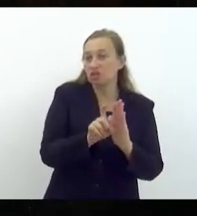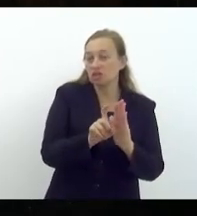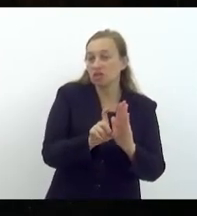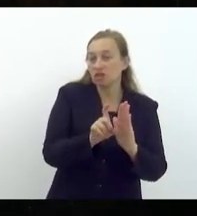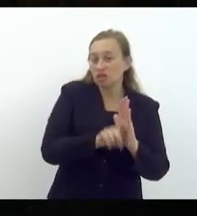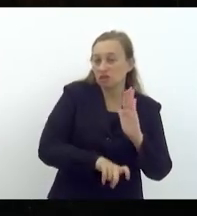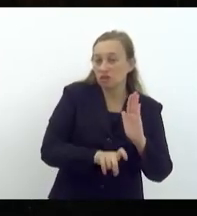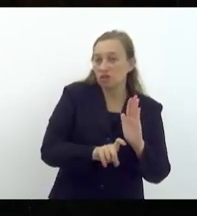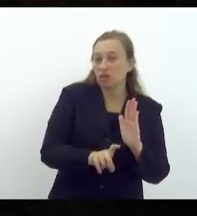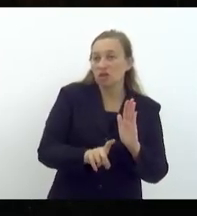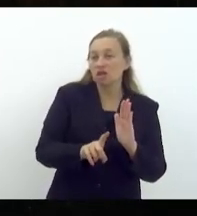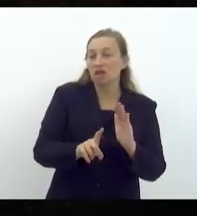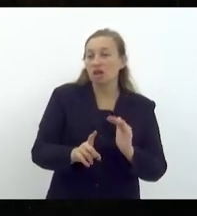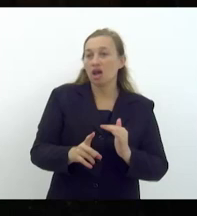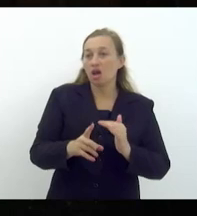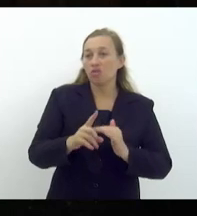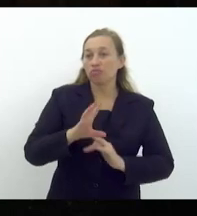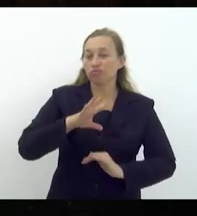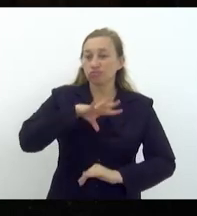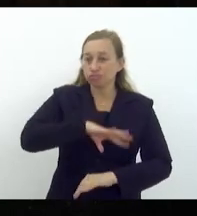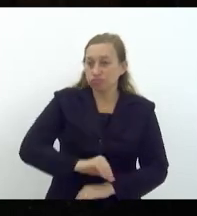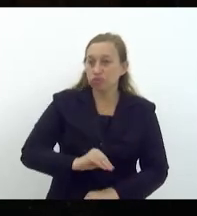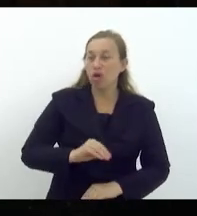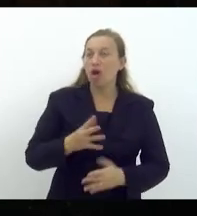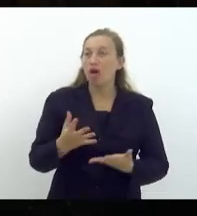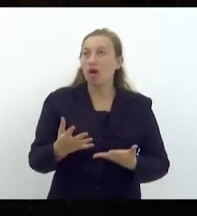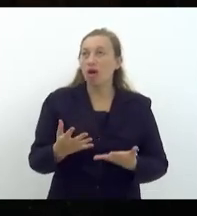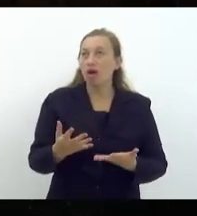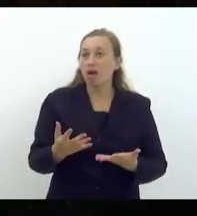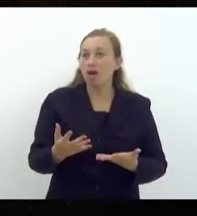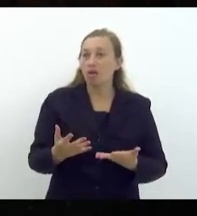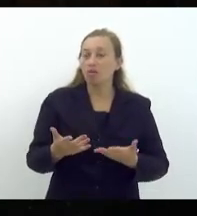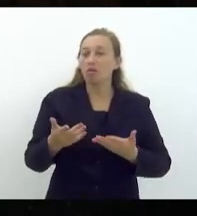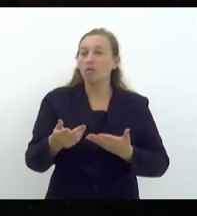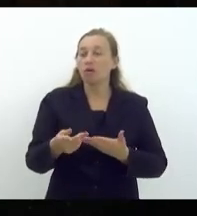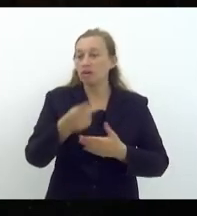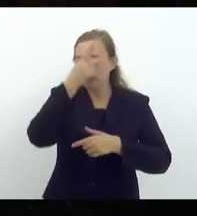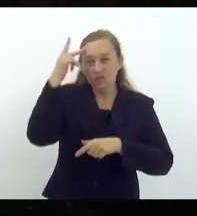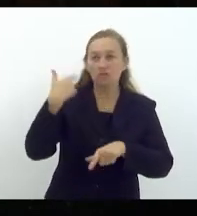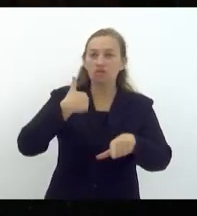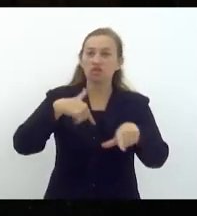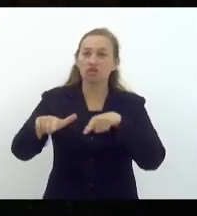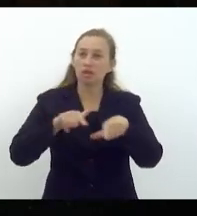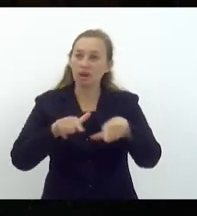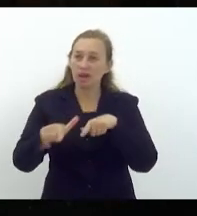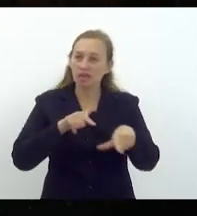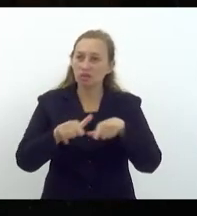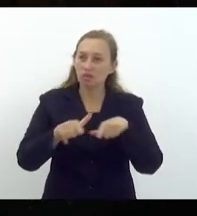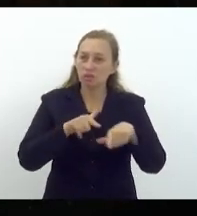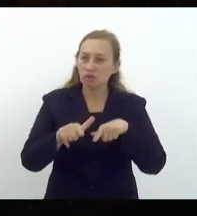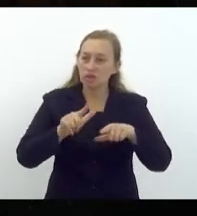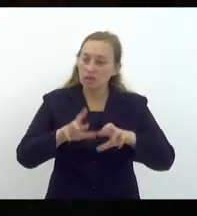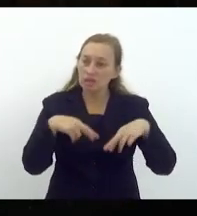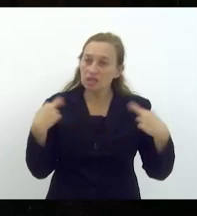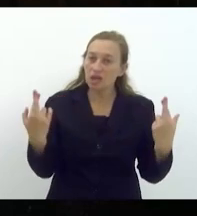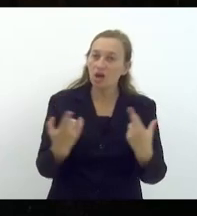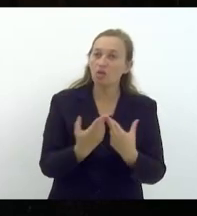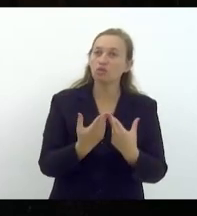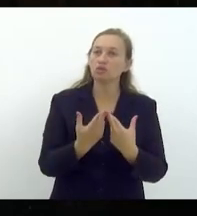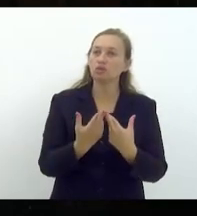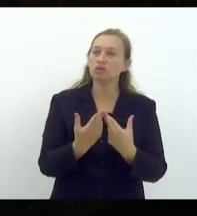a descontinuação com esses trabalhadores e trabalhadoras que se reúnem